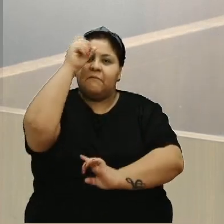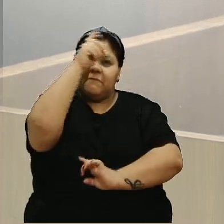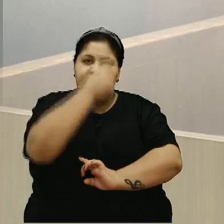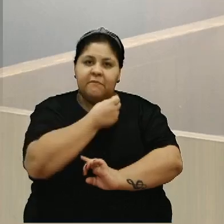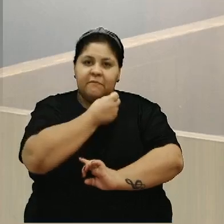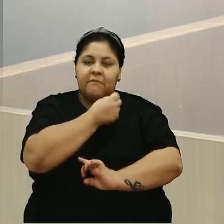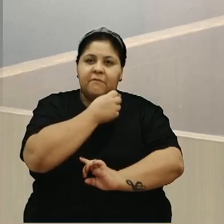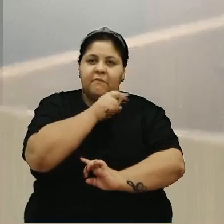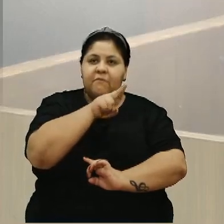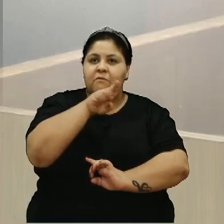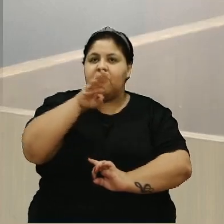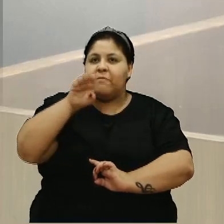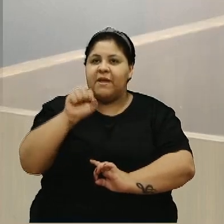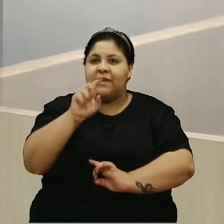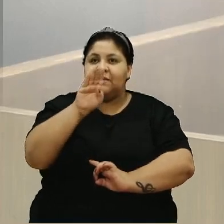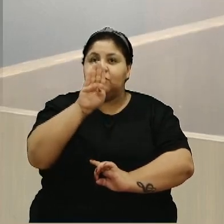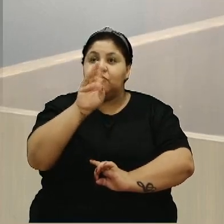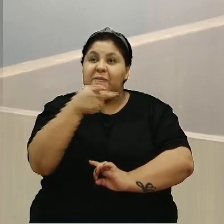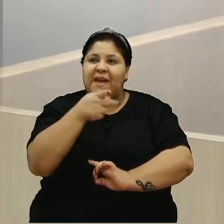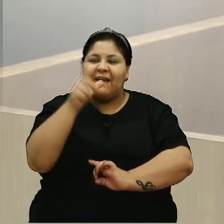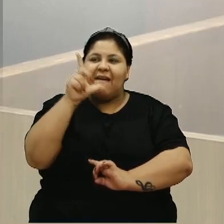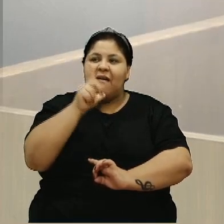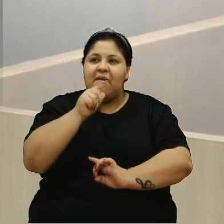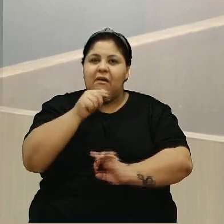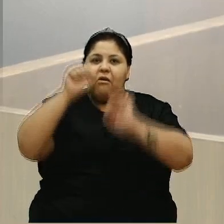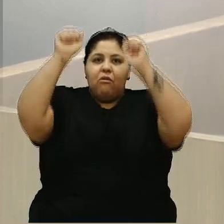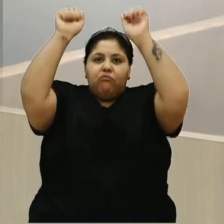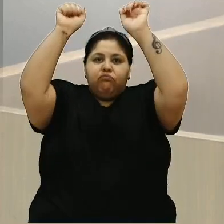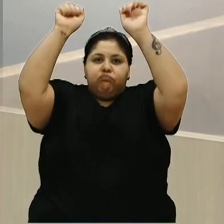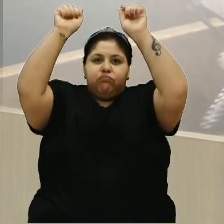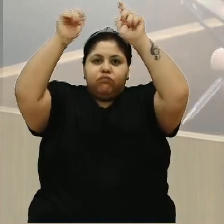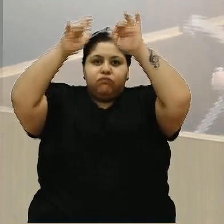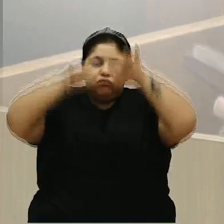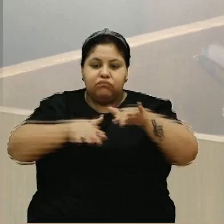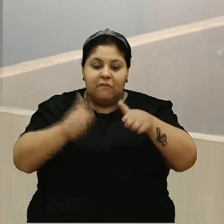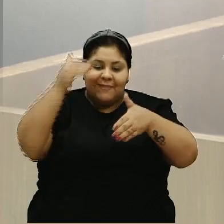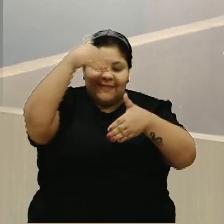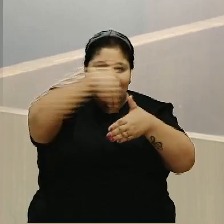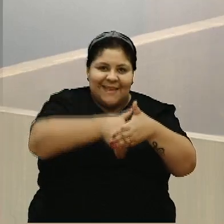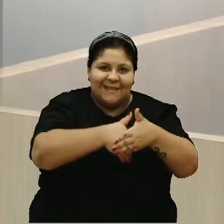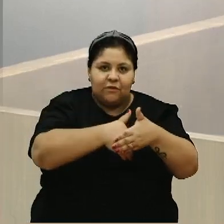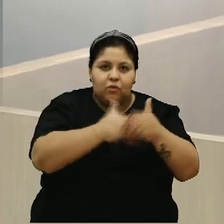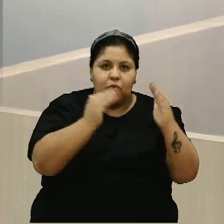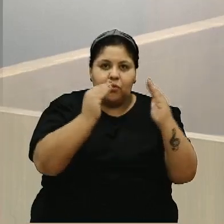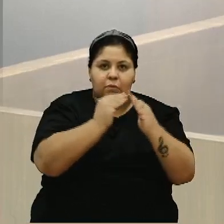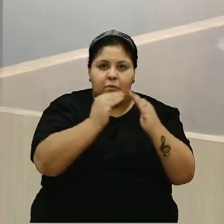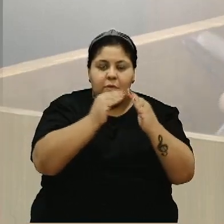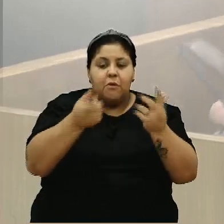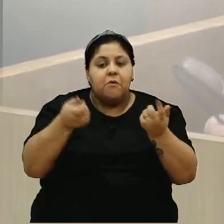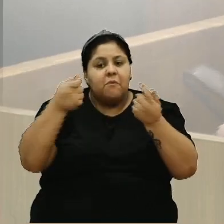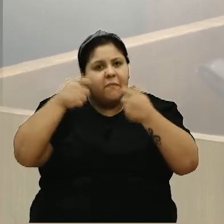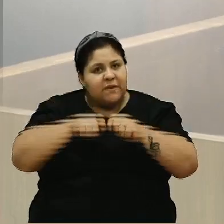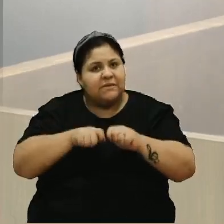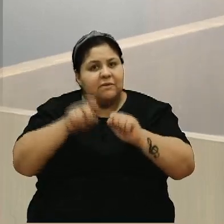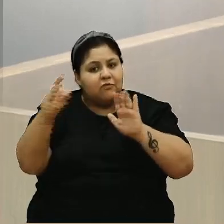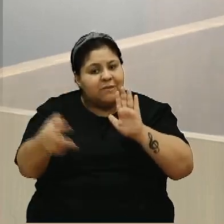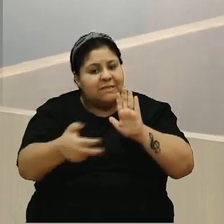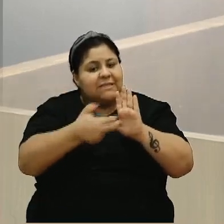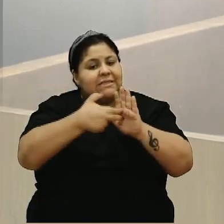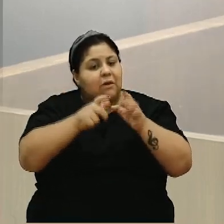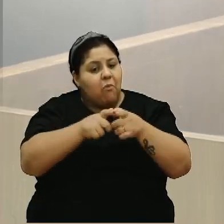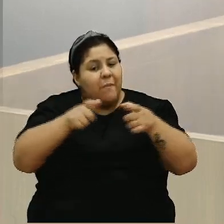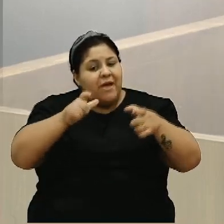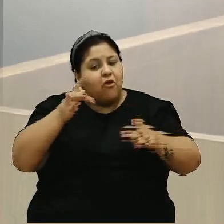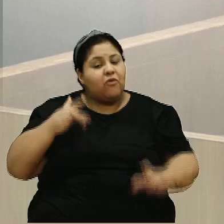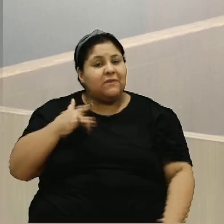o UBS do Belo, que chove dentro há 4 anos. Então, nós precisamos ter uma tensão, uma tensão maior com